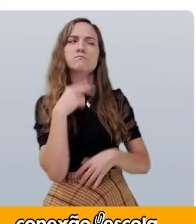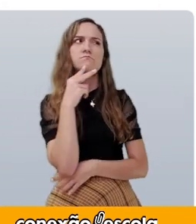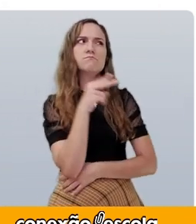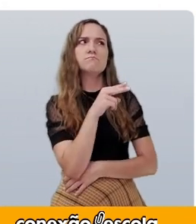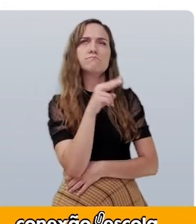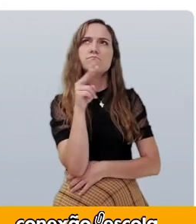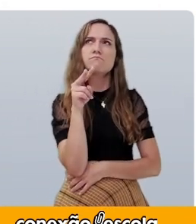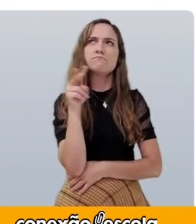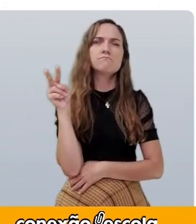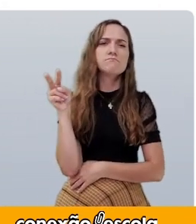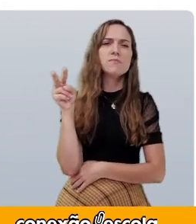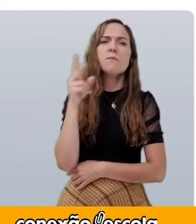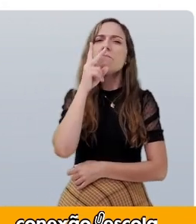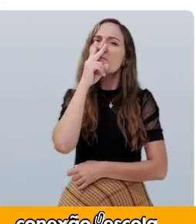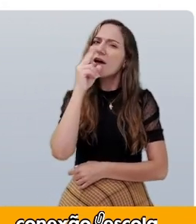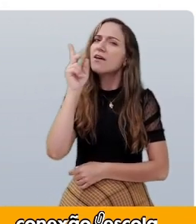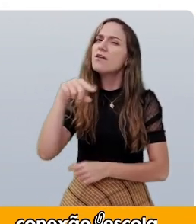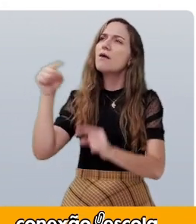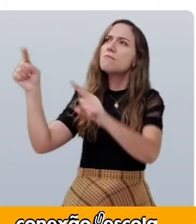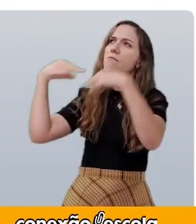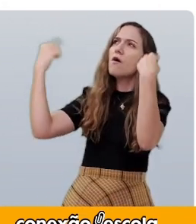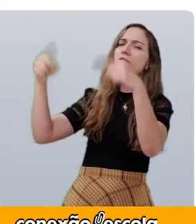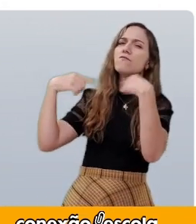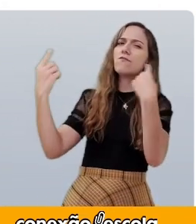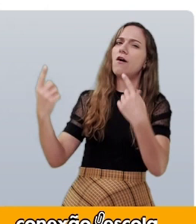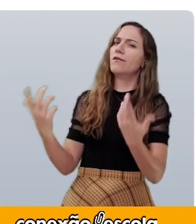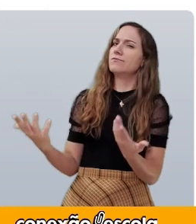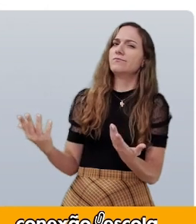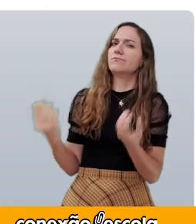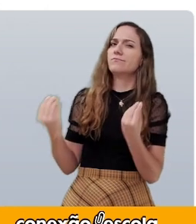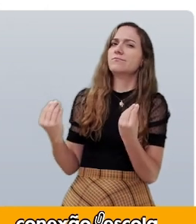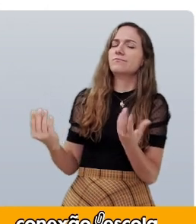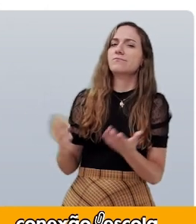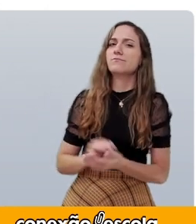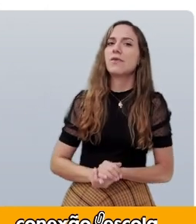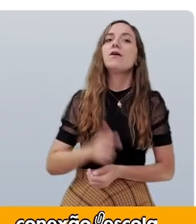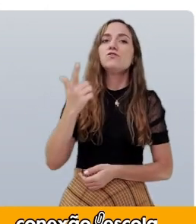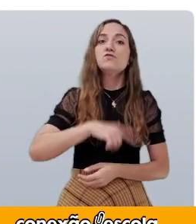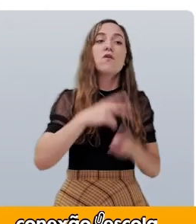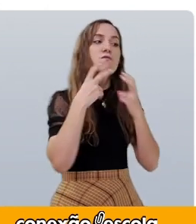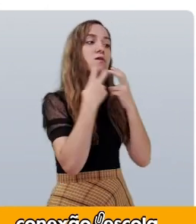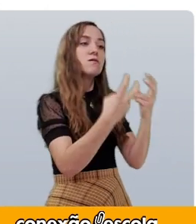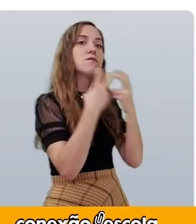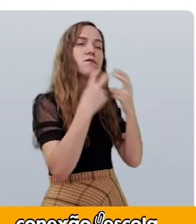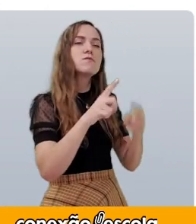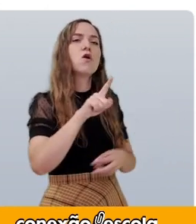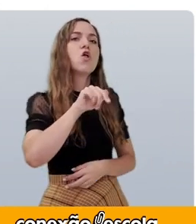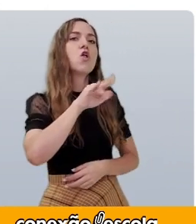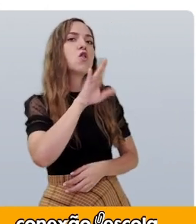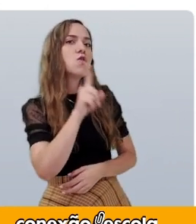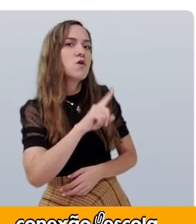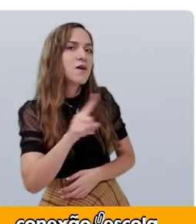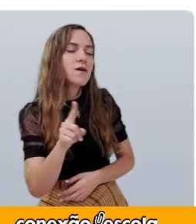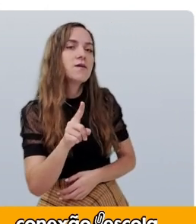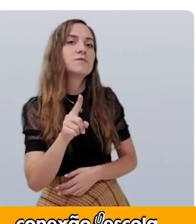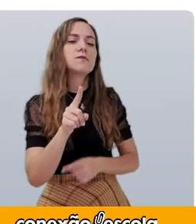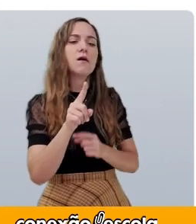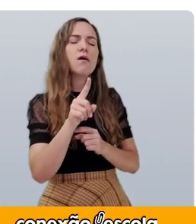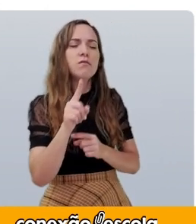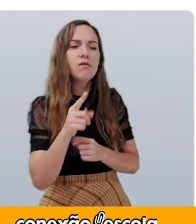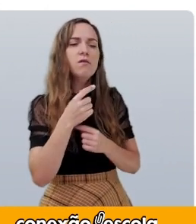Luiz começou a achar que a assombração estava zombando a cara dele. Luiz. Por coincidência, a